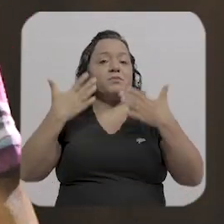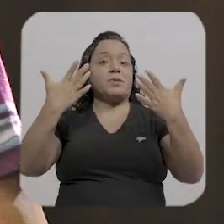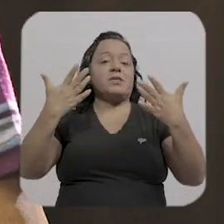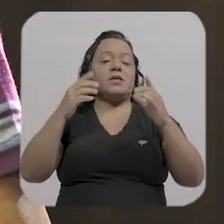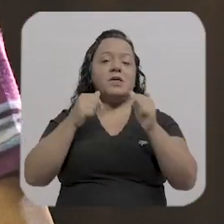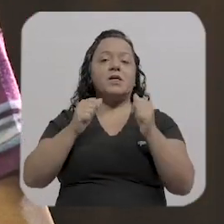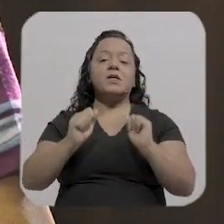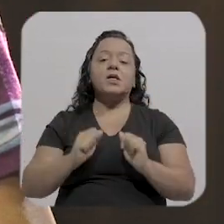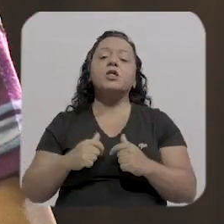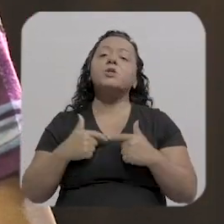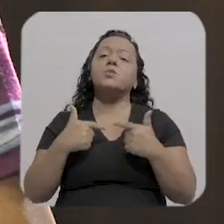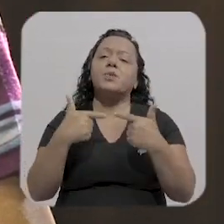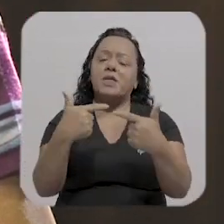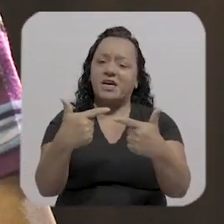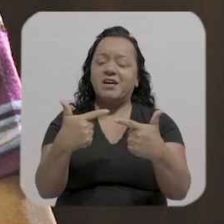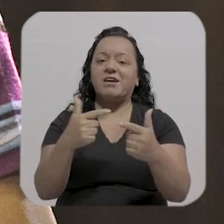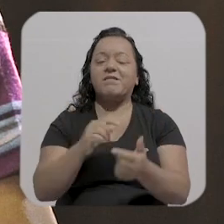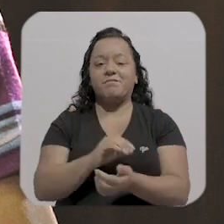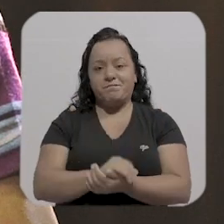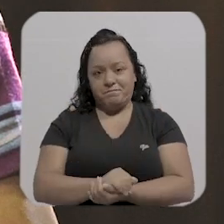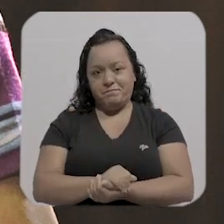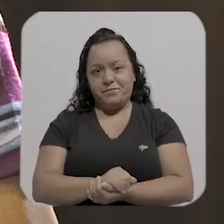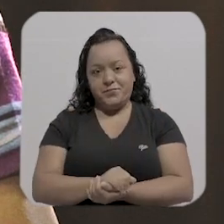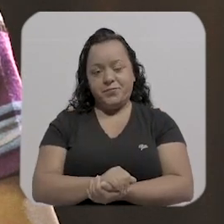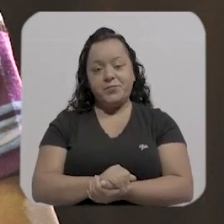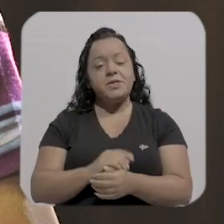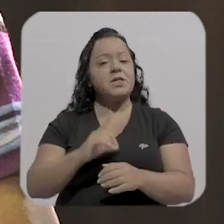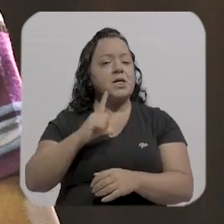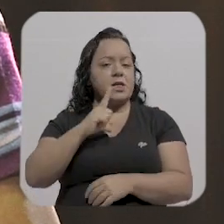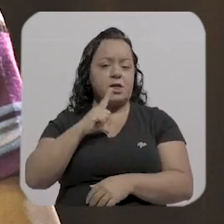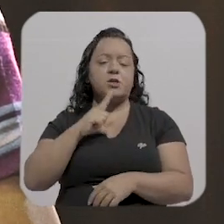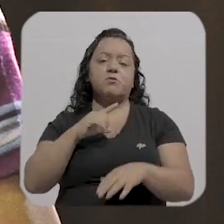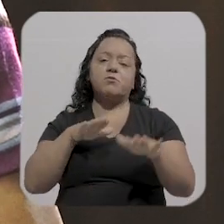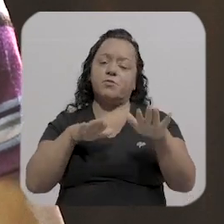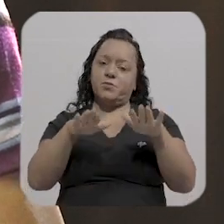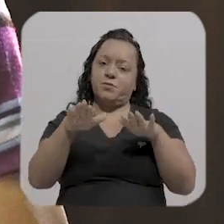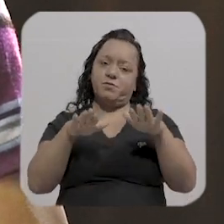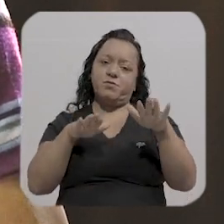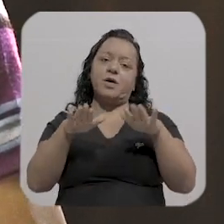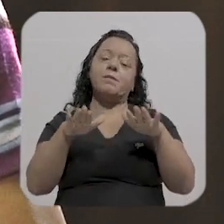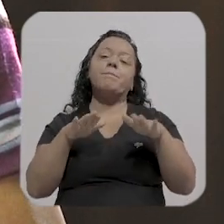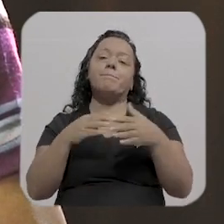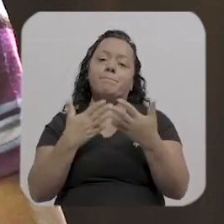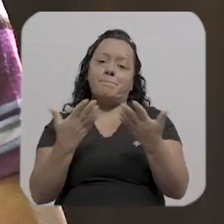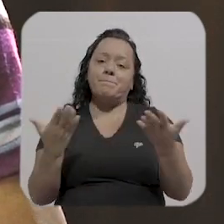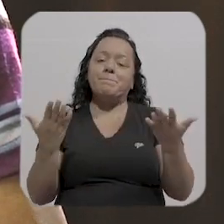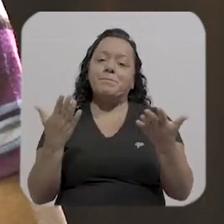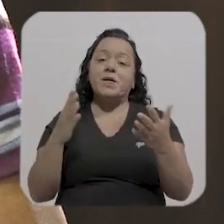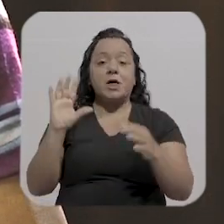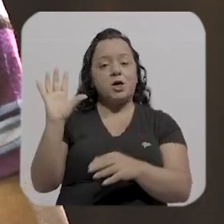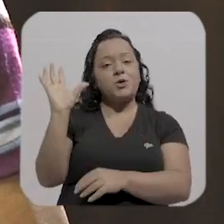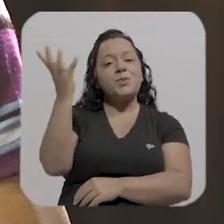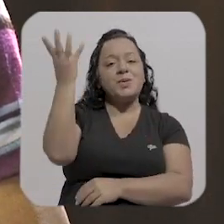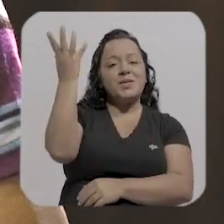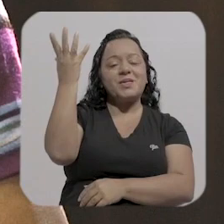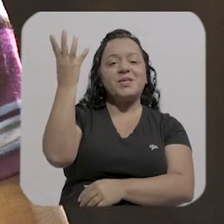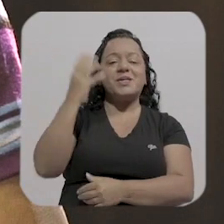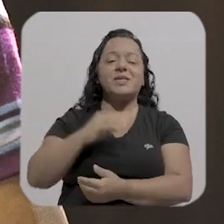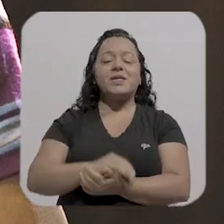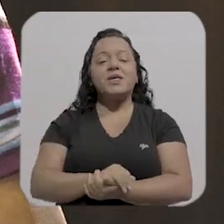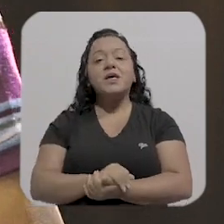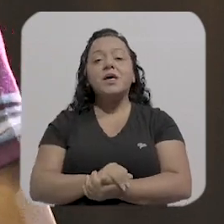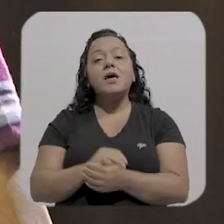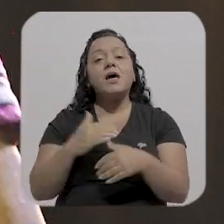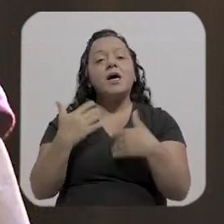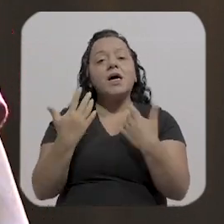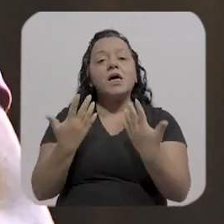movimento né um movimento aí acontecendo e eu eu cultivo isso eu acho que a voz não se cala